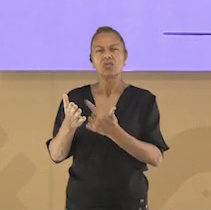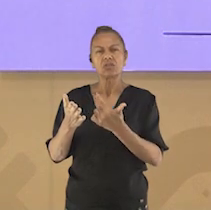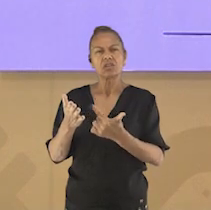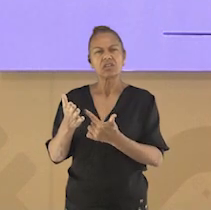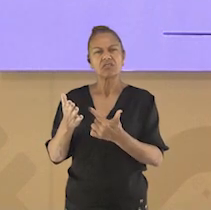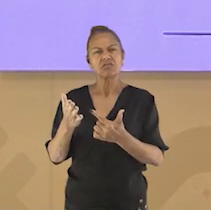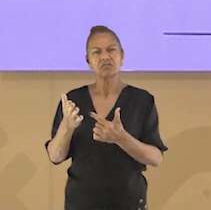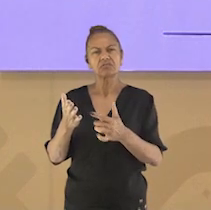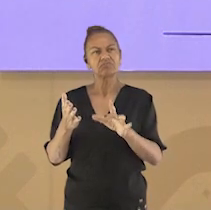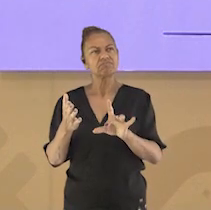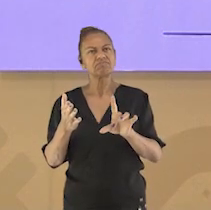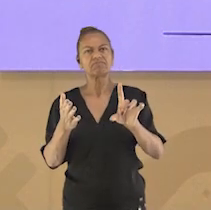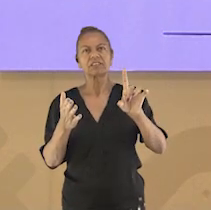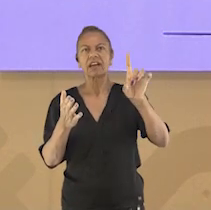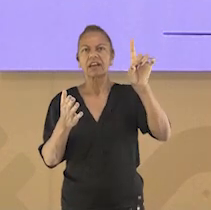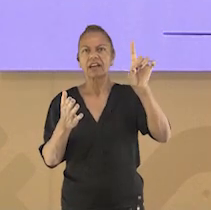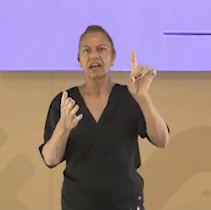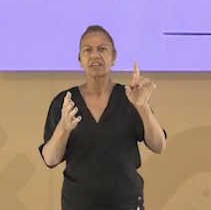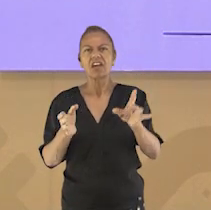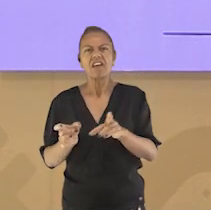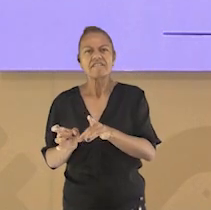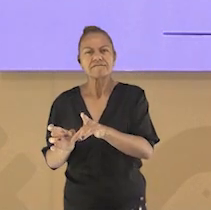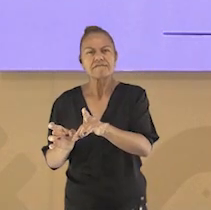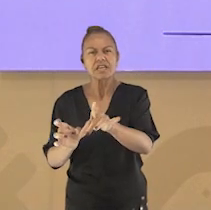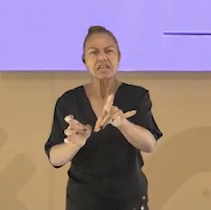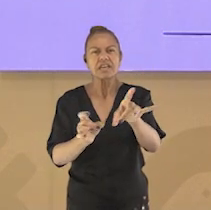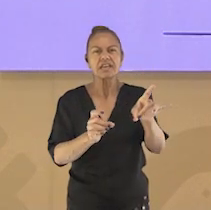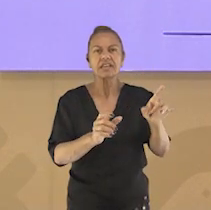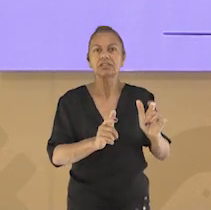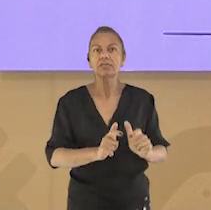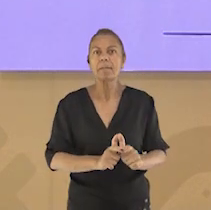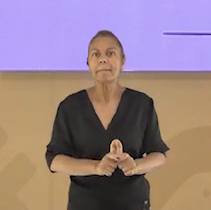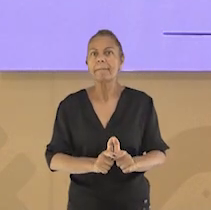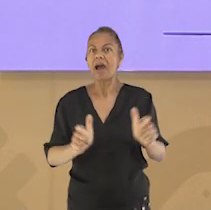Letra A. Tripitaca. Letra B.